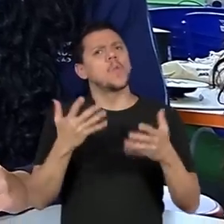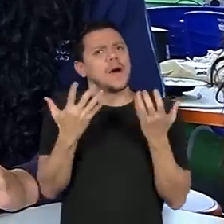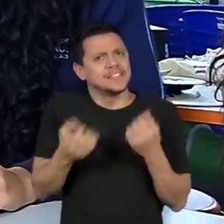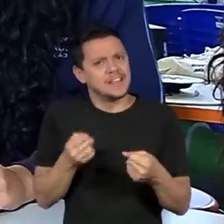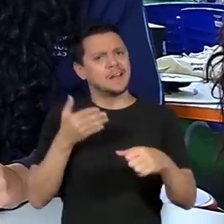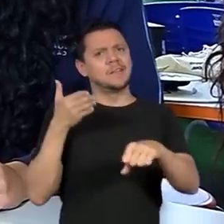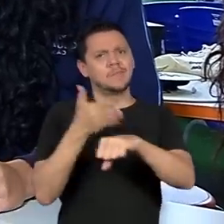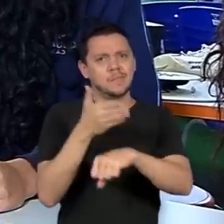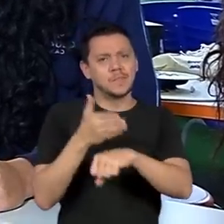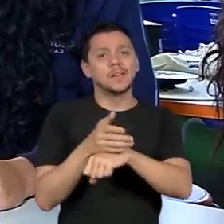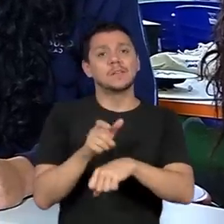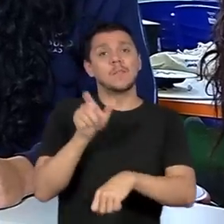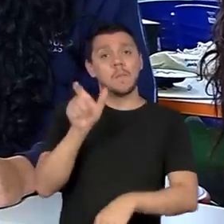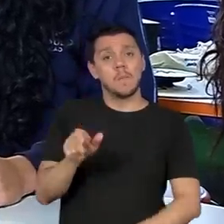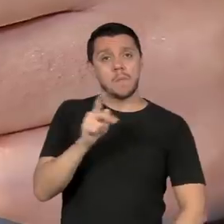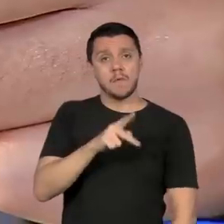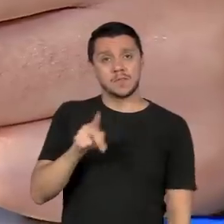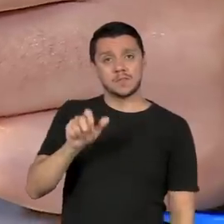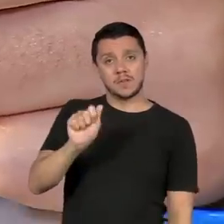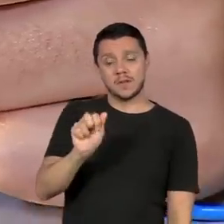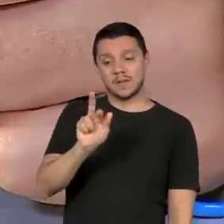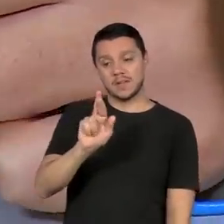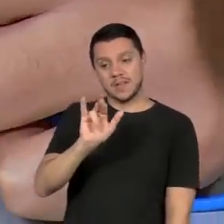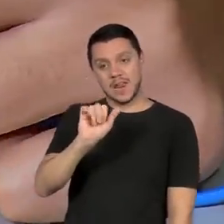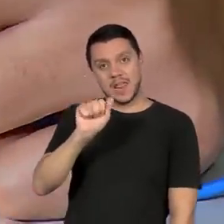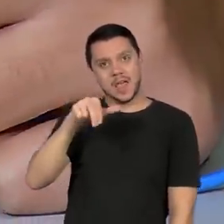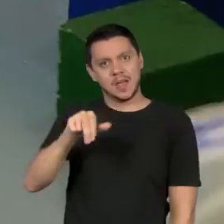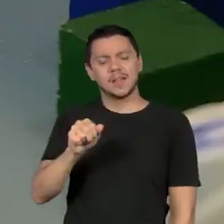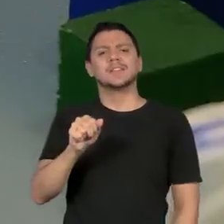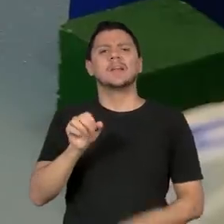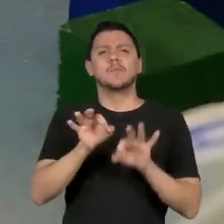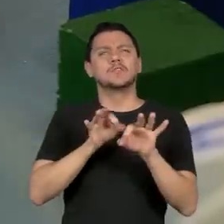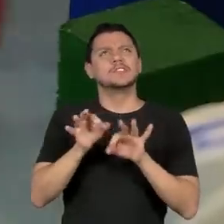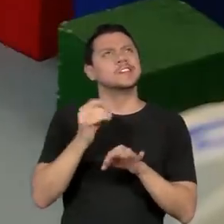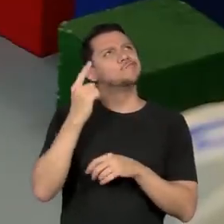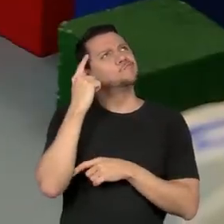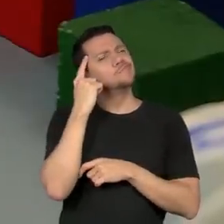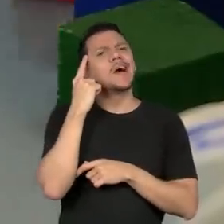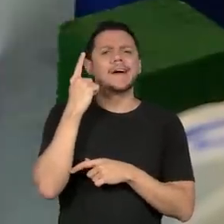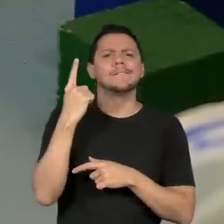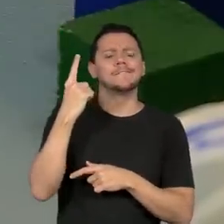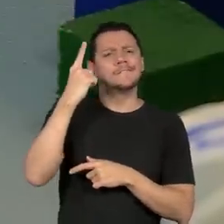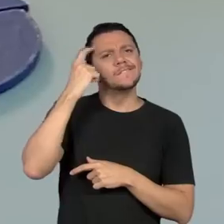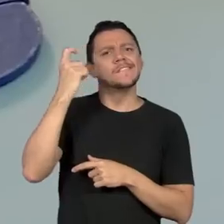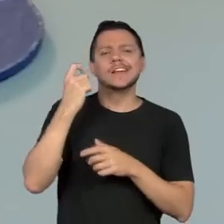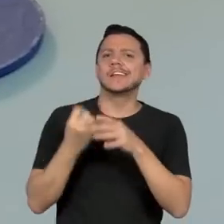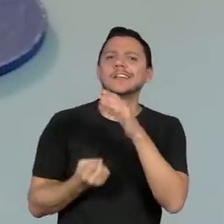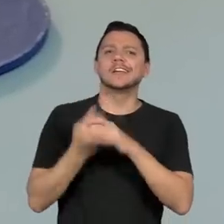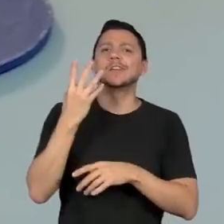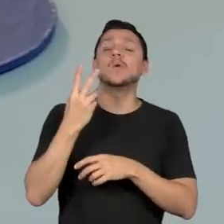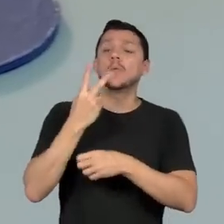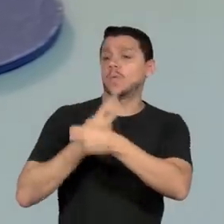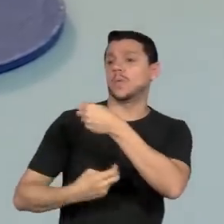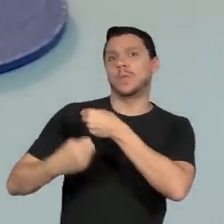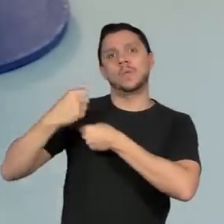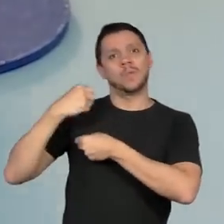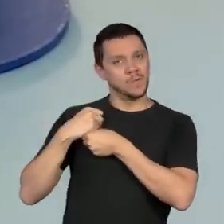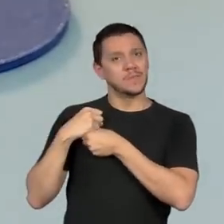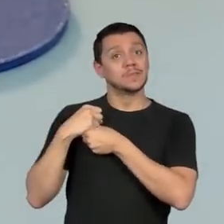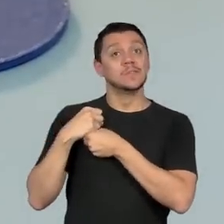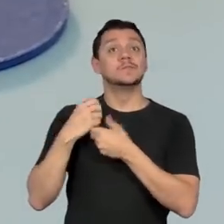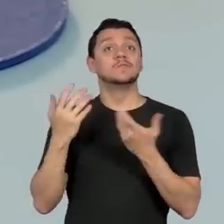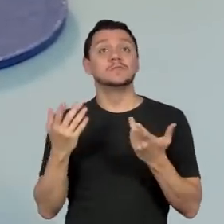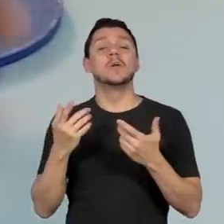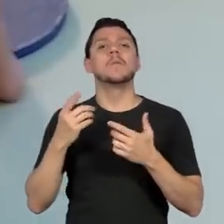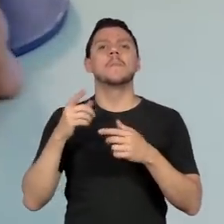professora Ariana criasse o projeto há dois anos. Desde então, uma série de objetos foram